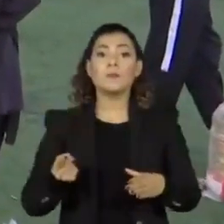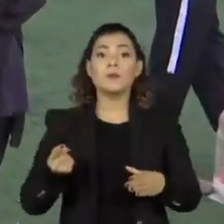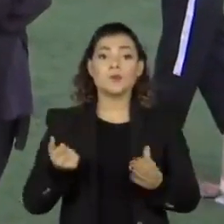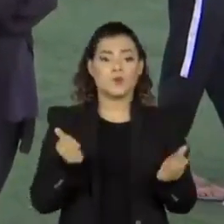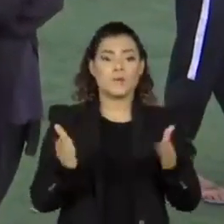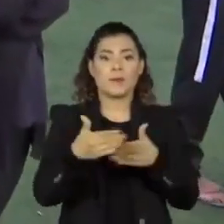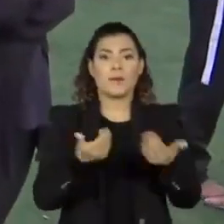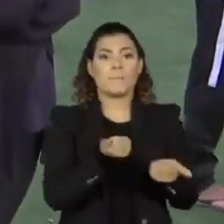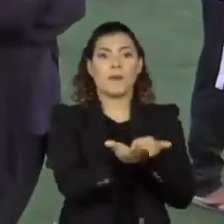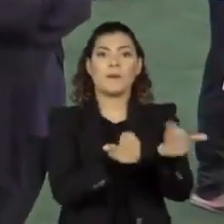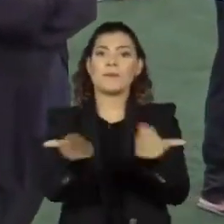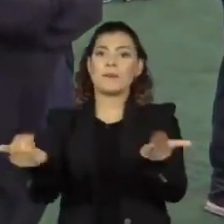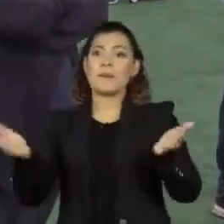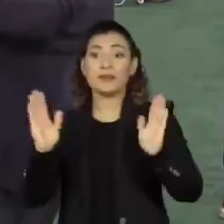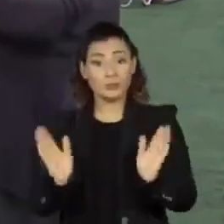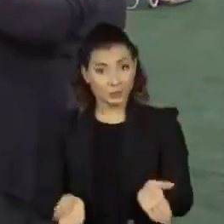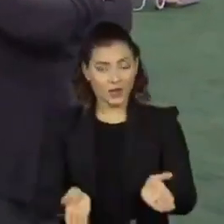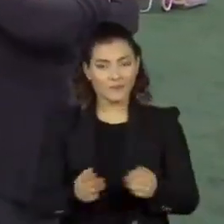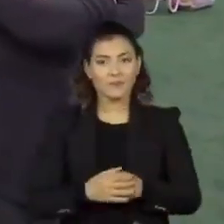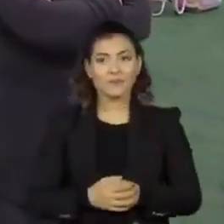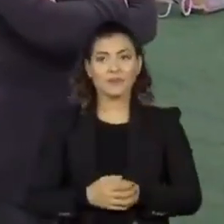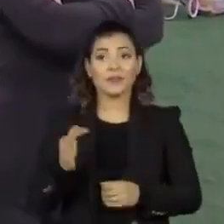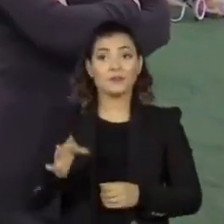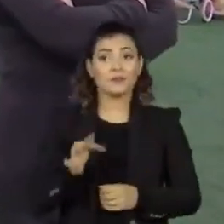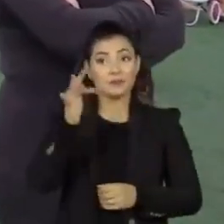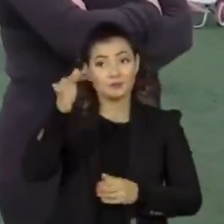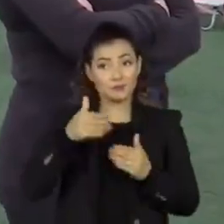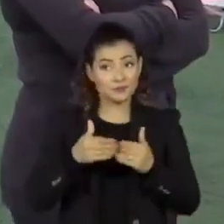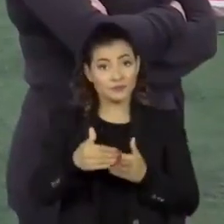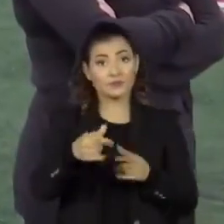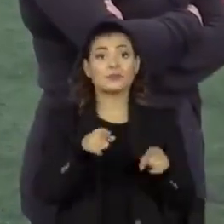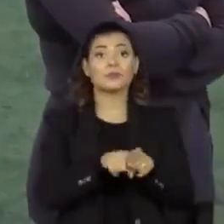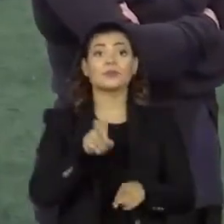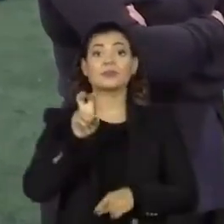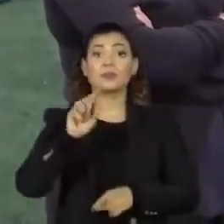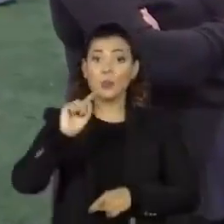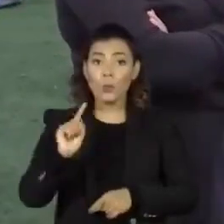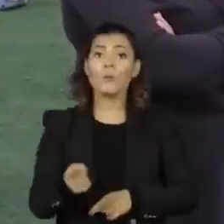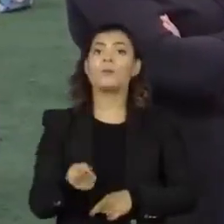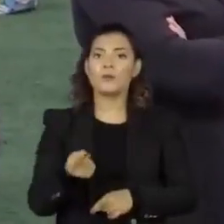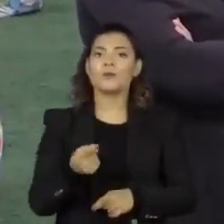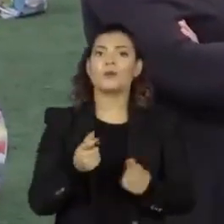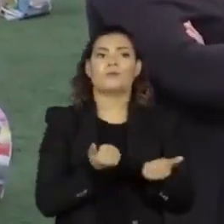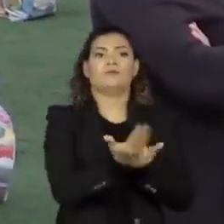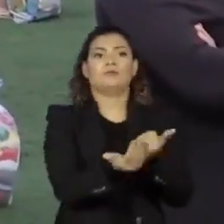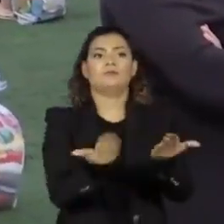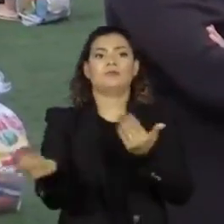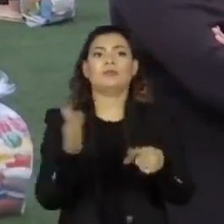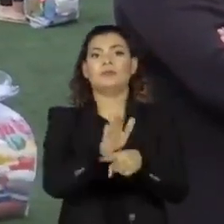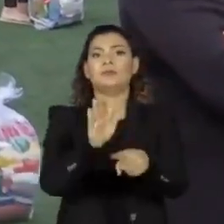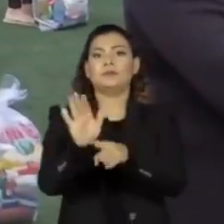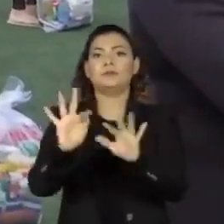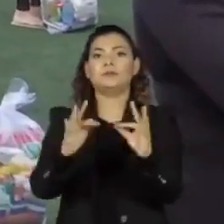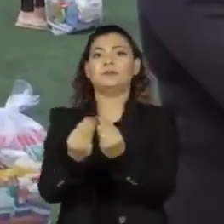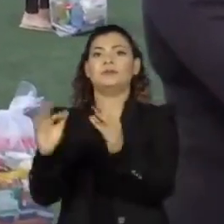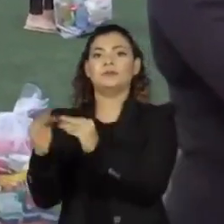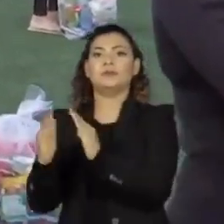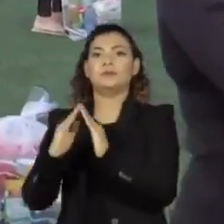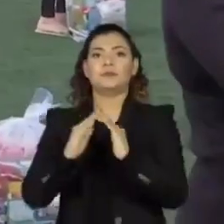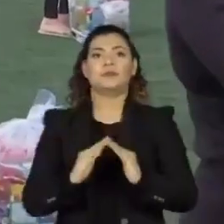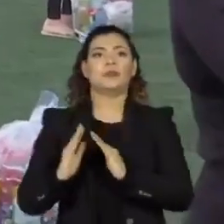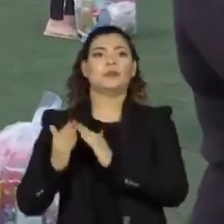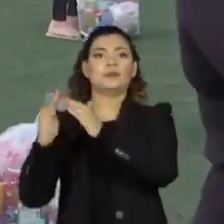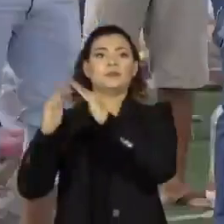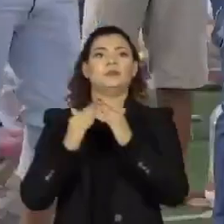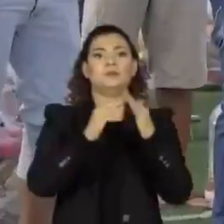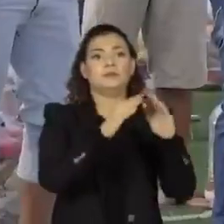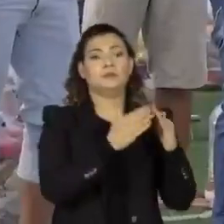básicas foram entregues. E nos próximos dias, outras 5 mil devem ajudar famílias que vivem em favelas de